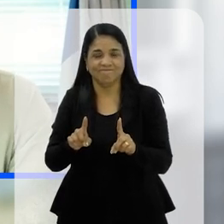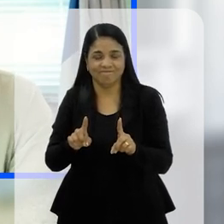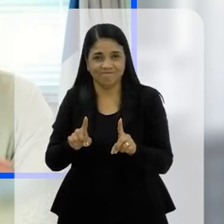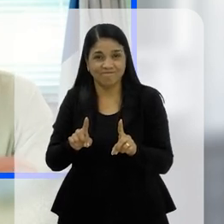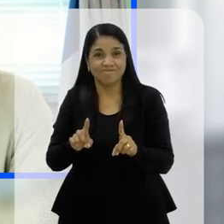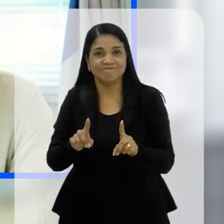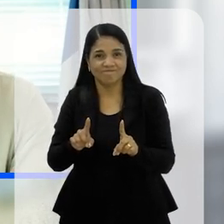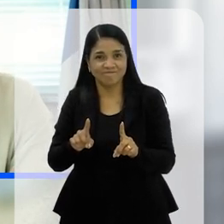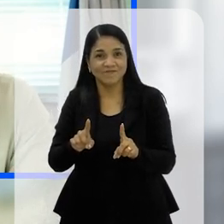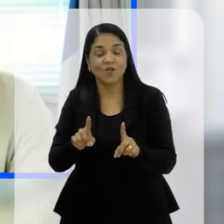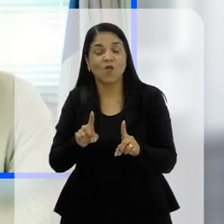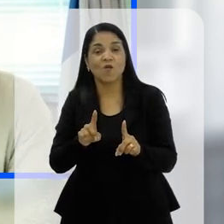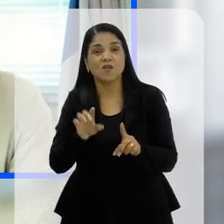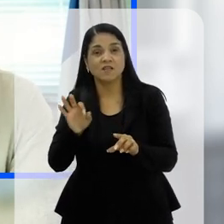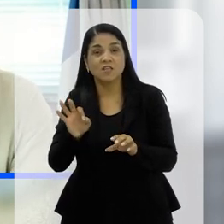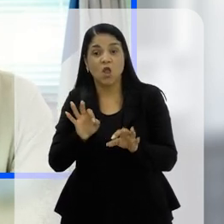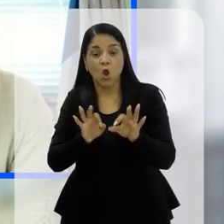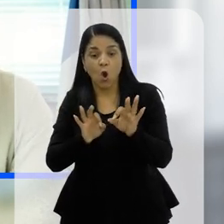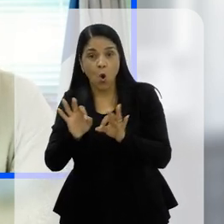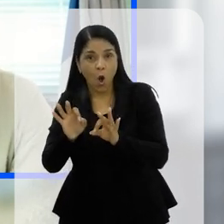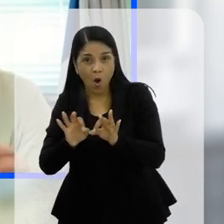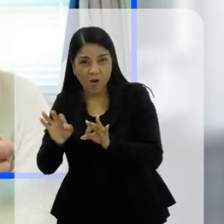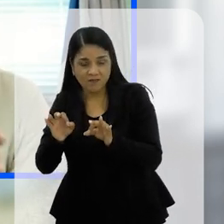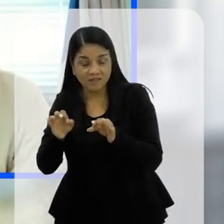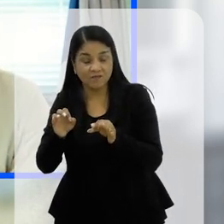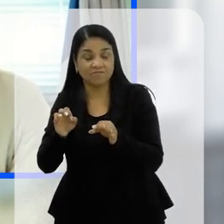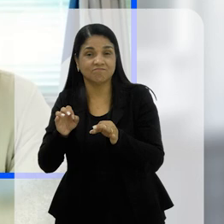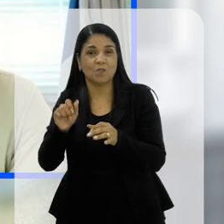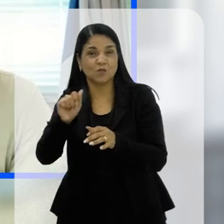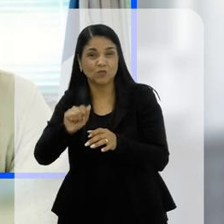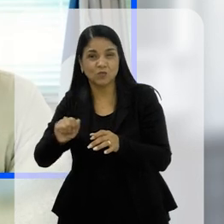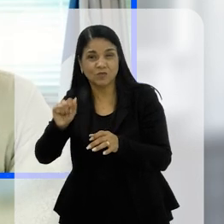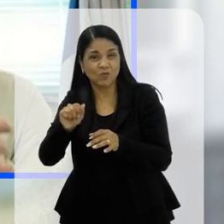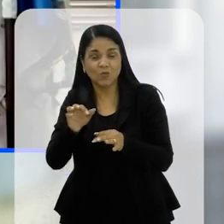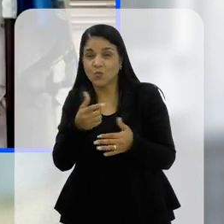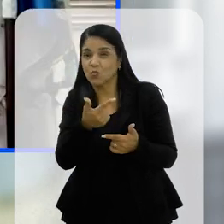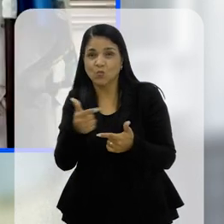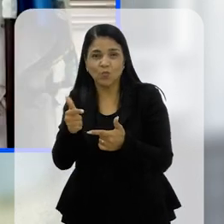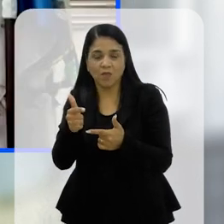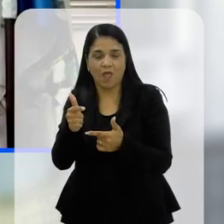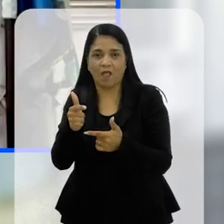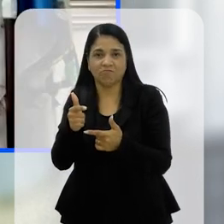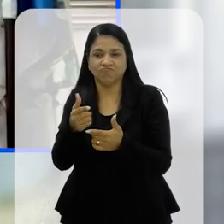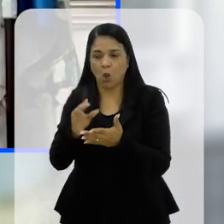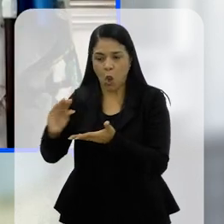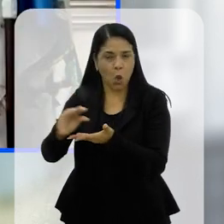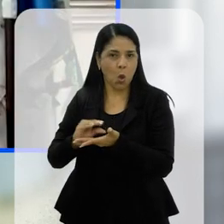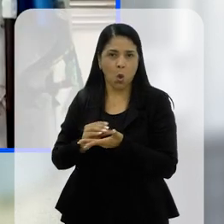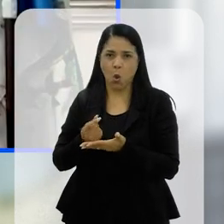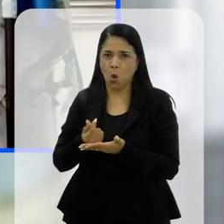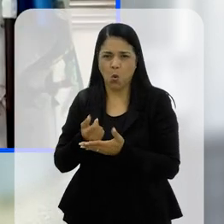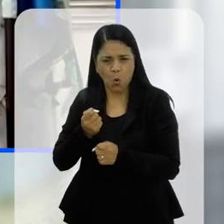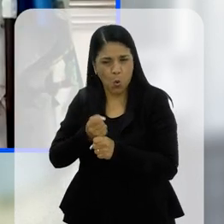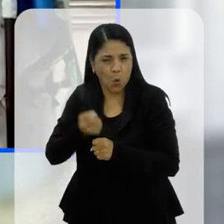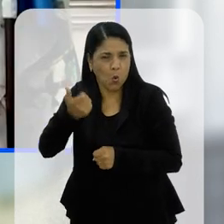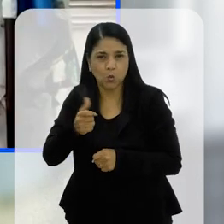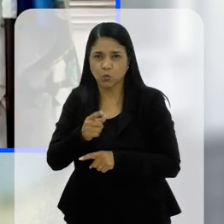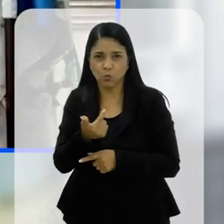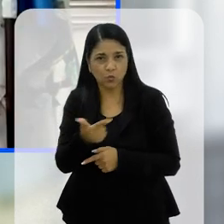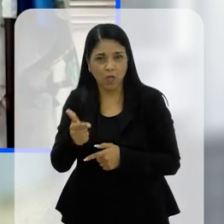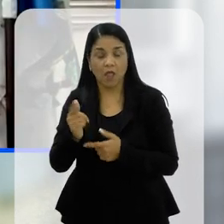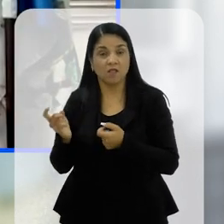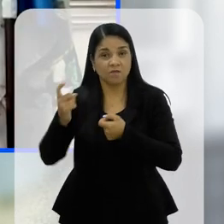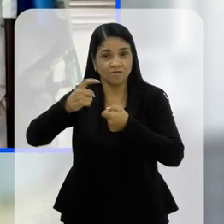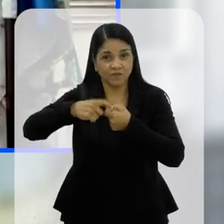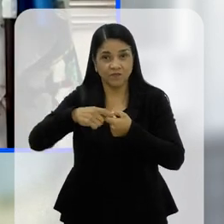de com deficiência, organização sem fim inocativo. É um trabalho lindo que ele faz, nós temos lá